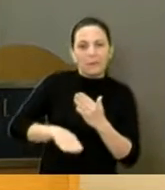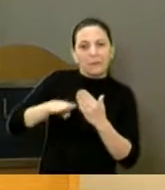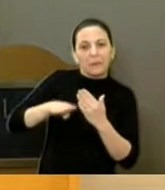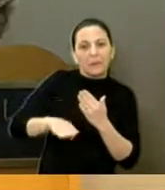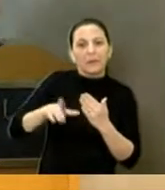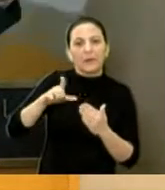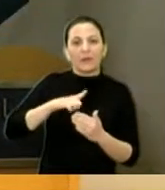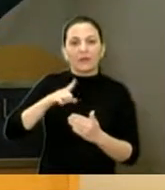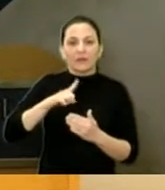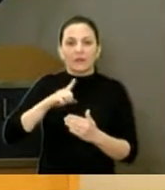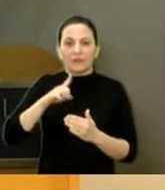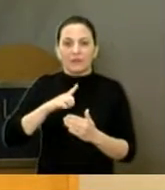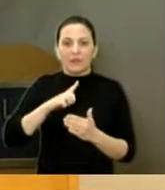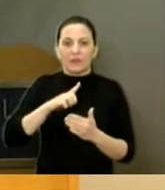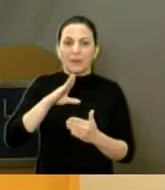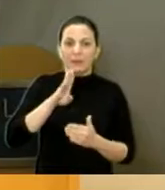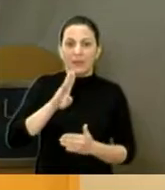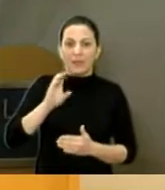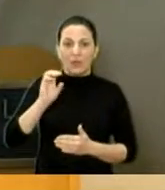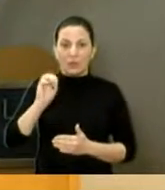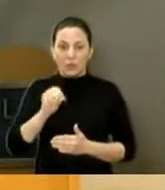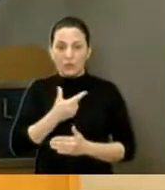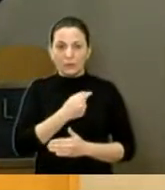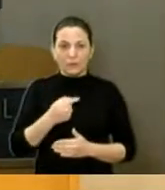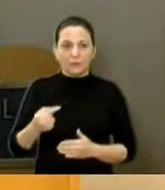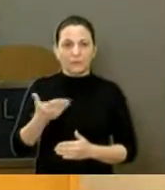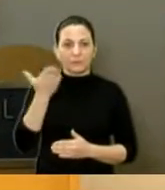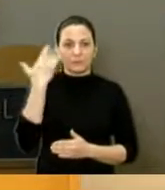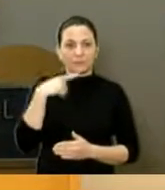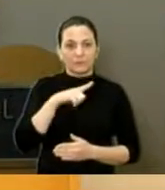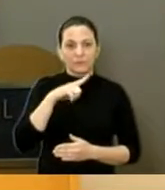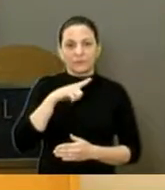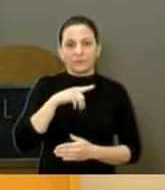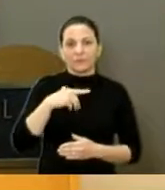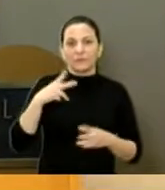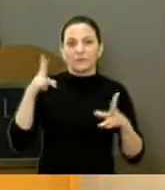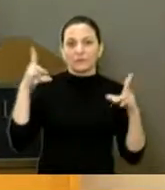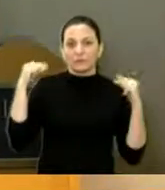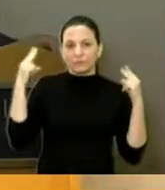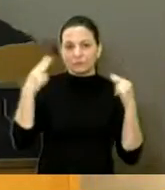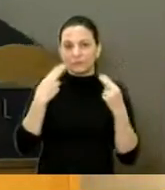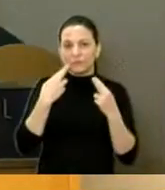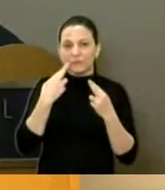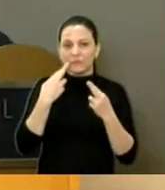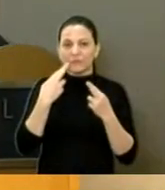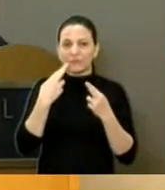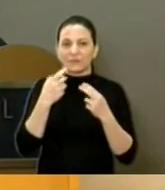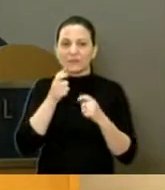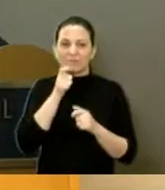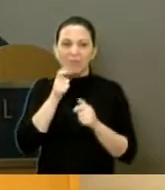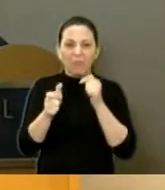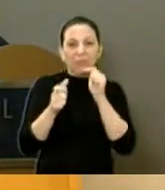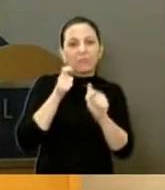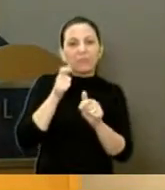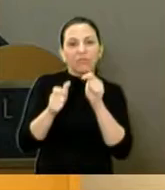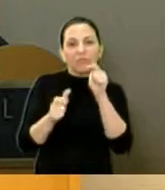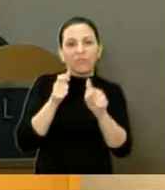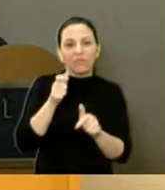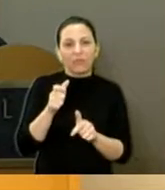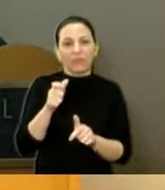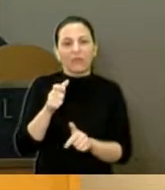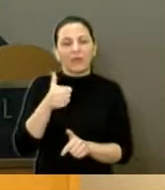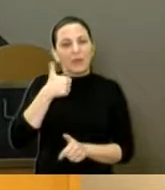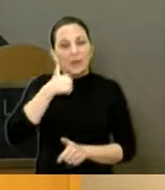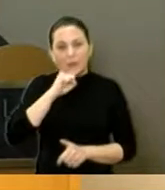caso de boletim de ocorrência aqui registrado na semana passada também, o motorista acabou xingando, acompanhante, é uma mãe que tem três